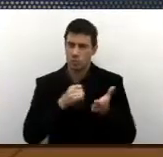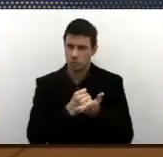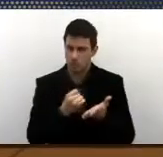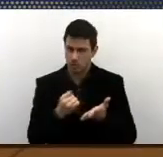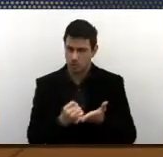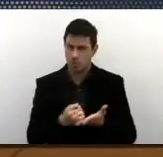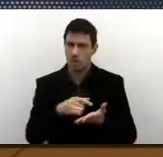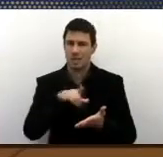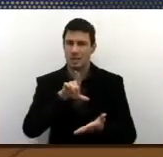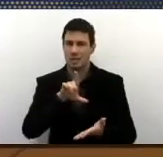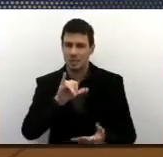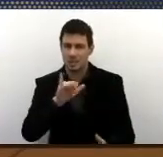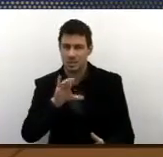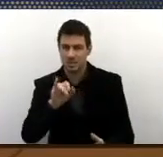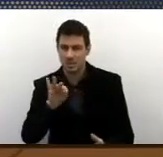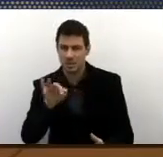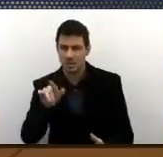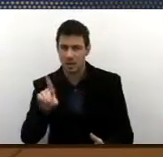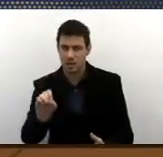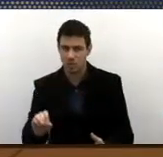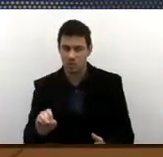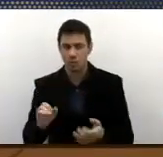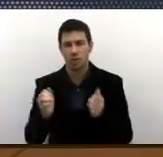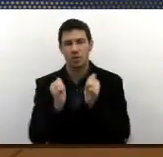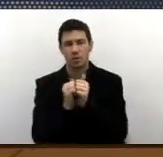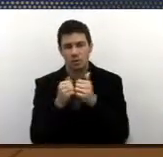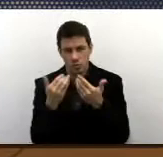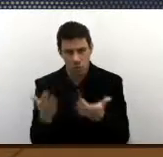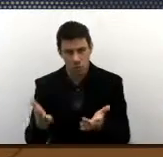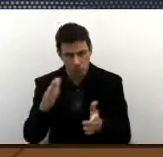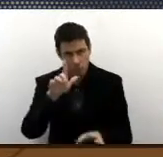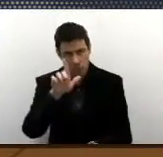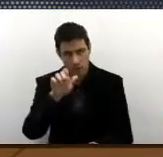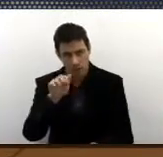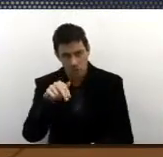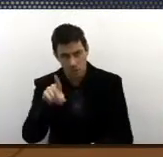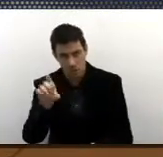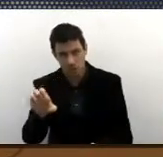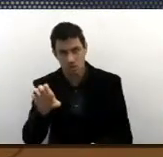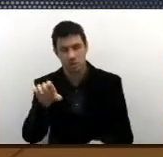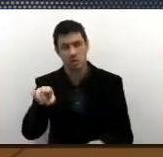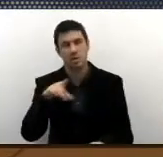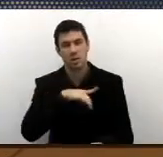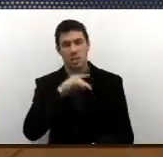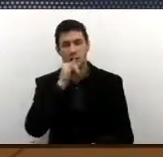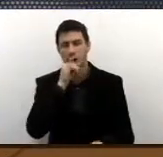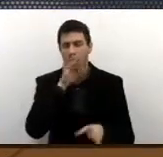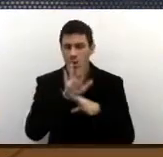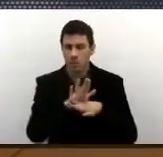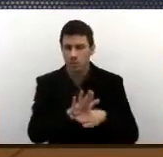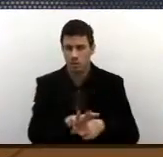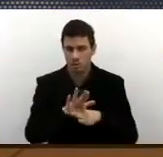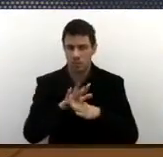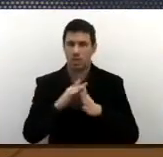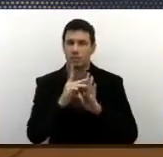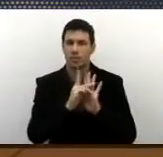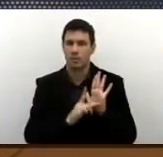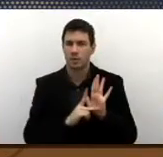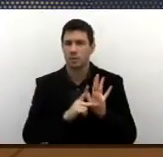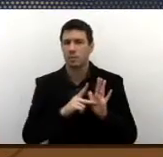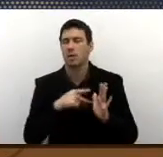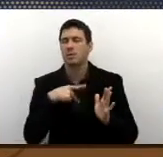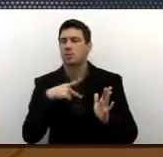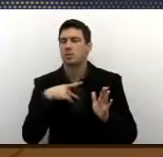licitado com a Agende que ela executa esses programas da Secretaria.